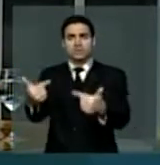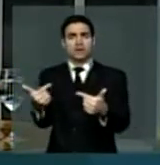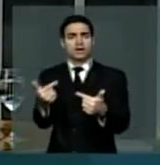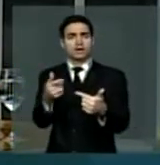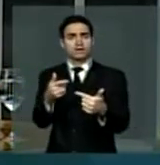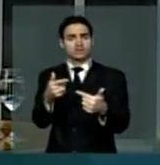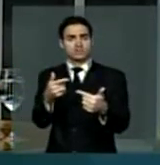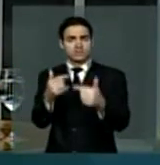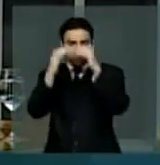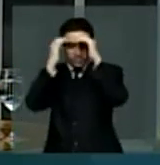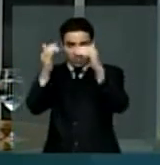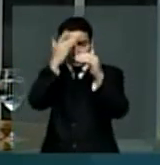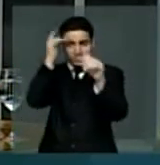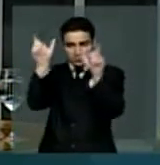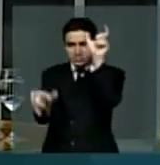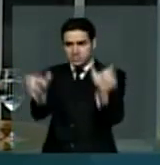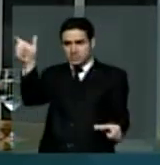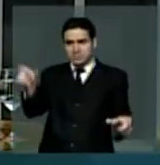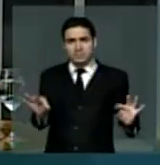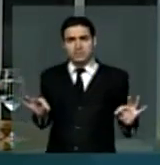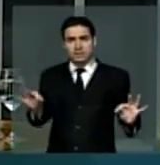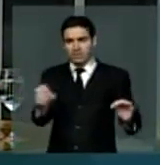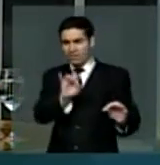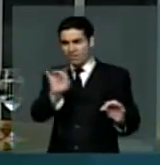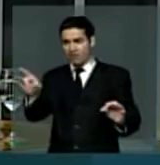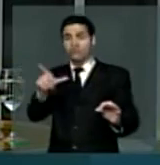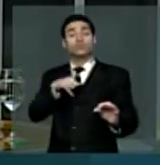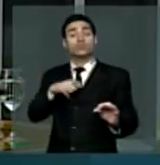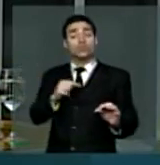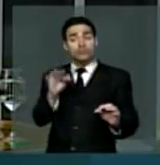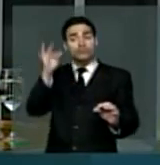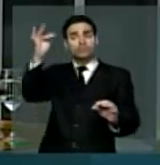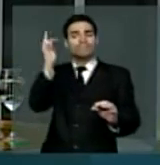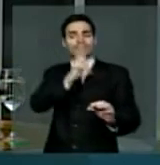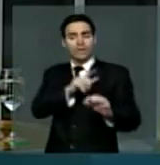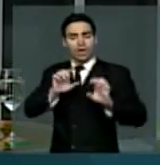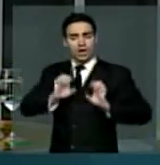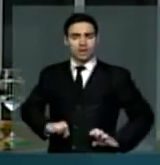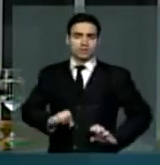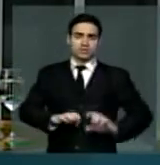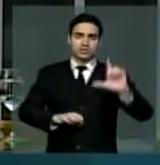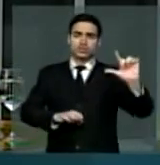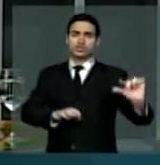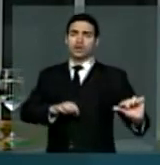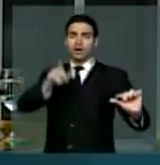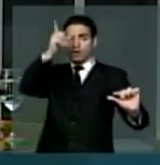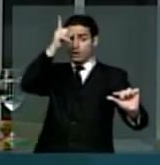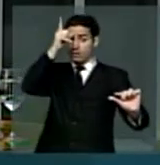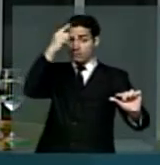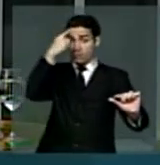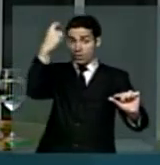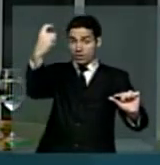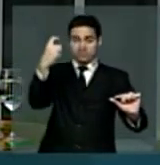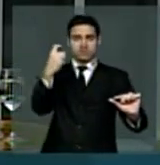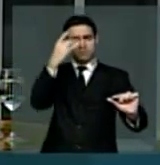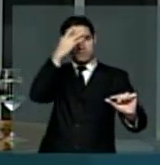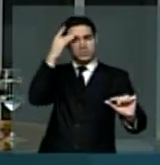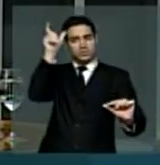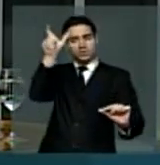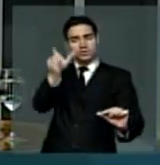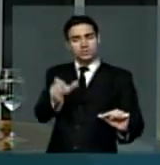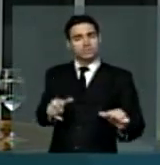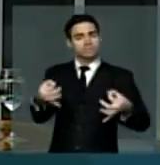um de nós. É a luta por um mundo ético, menos violento, repleto de gente fina,